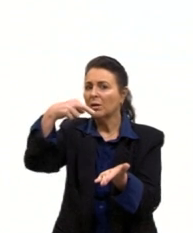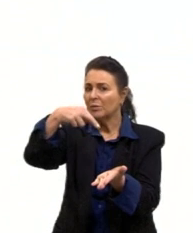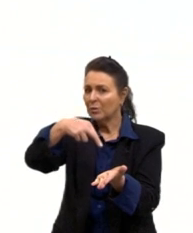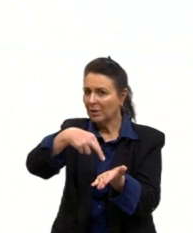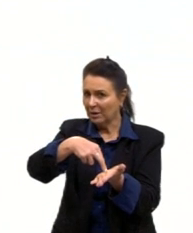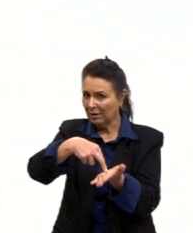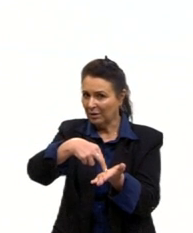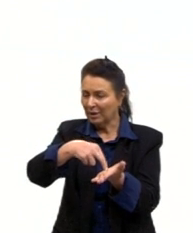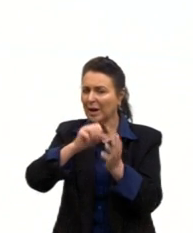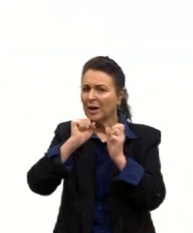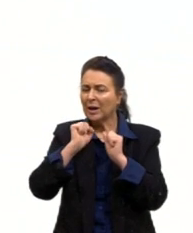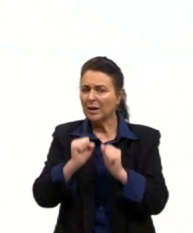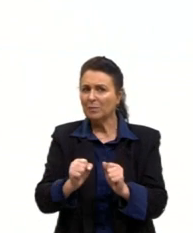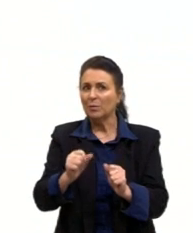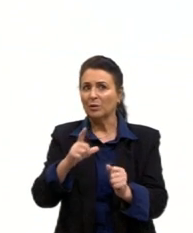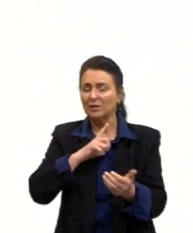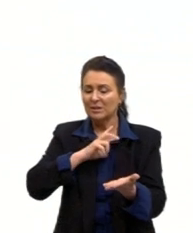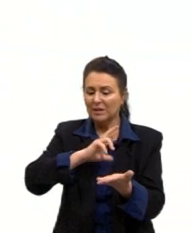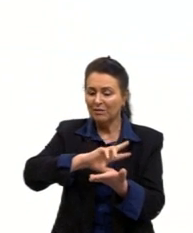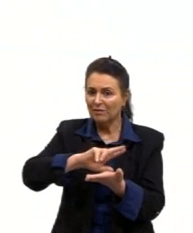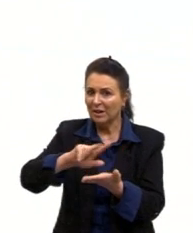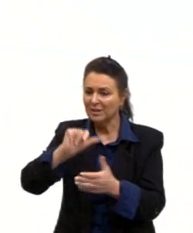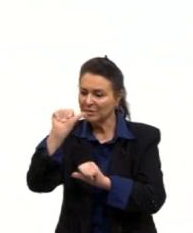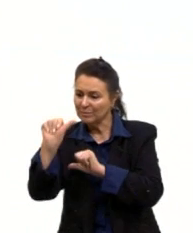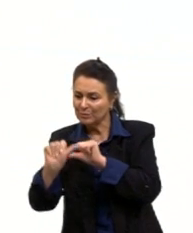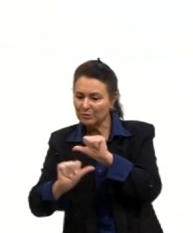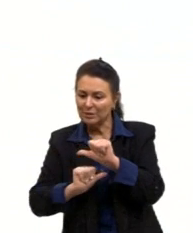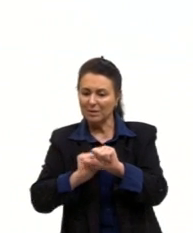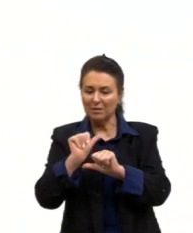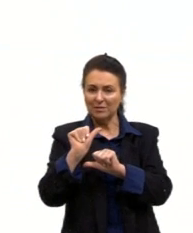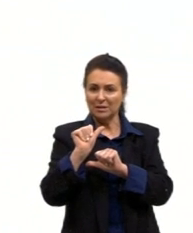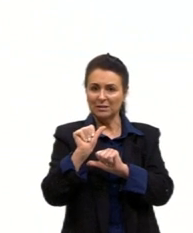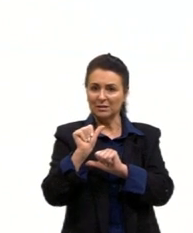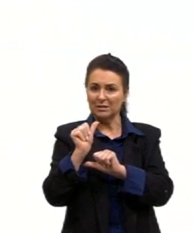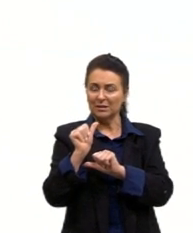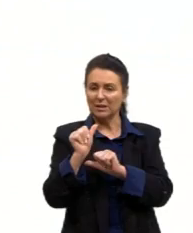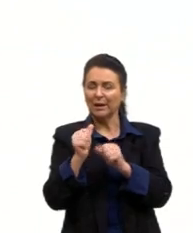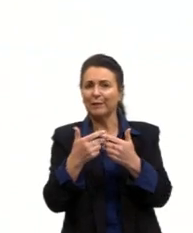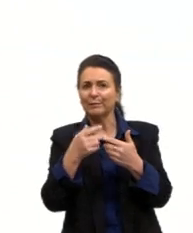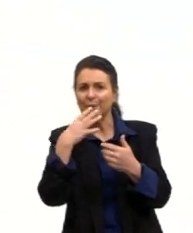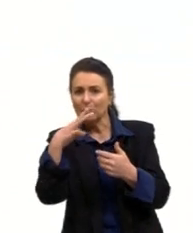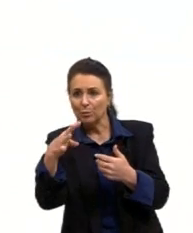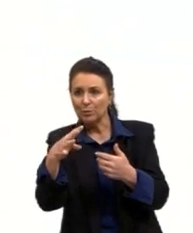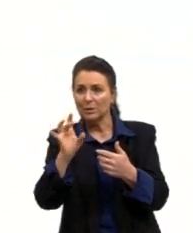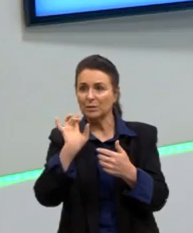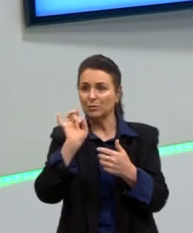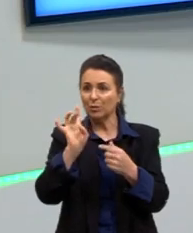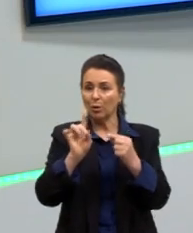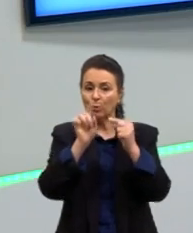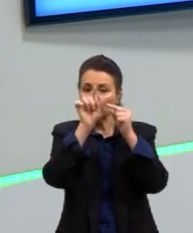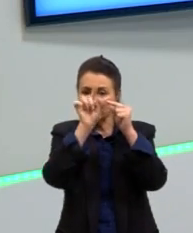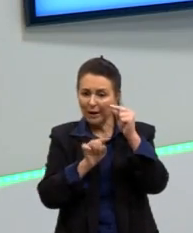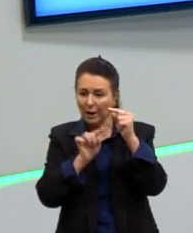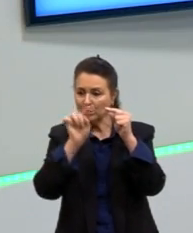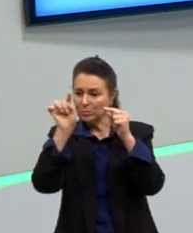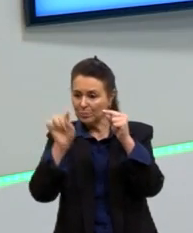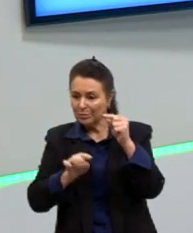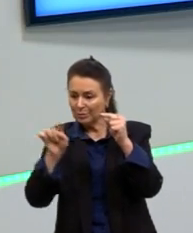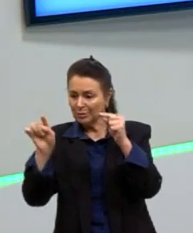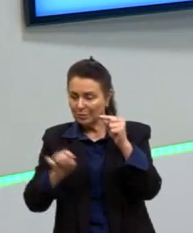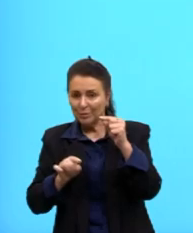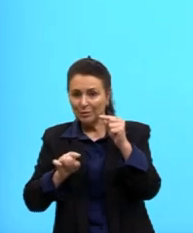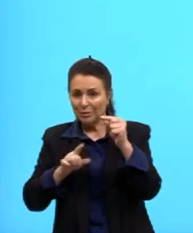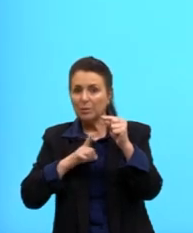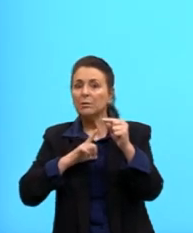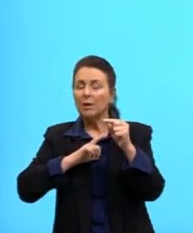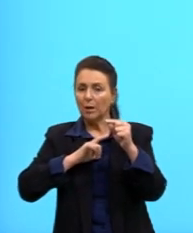várias... Vejam que ele não tem as transições entre as cores, é somente um traço, tá? Então, a gente tem que considerar sempre que há uma